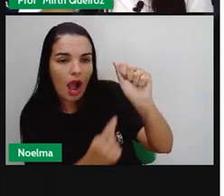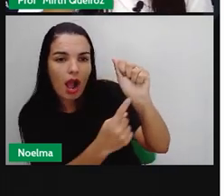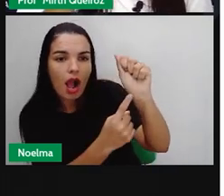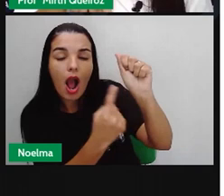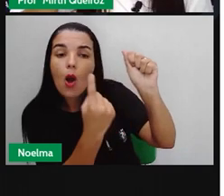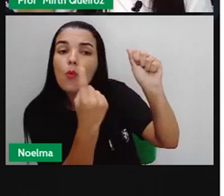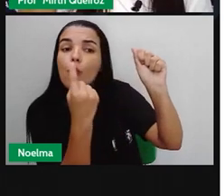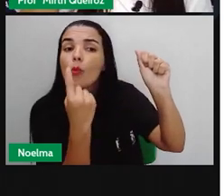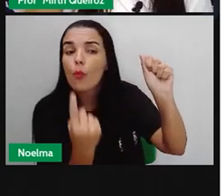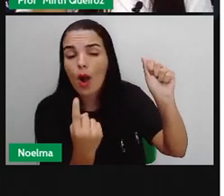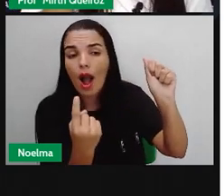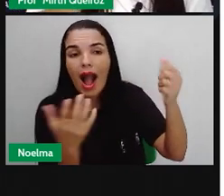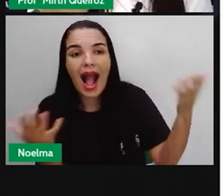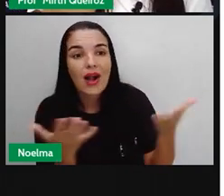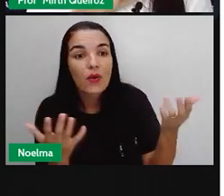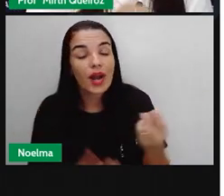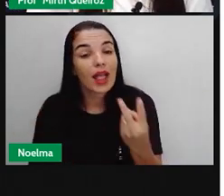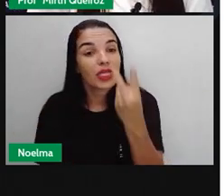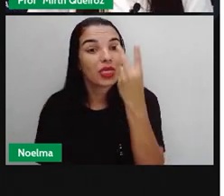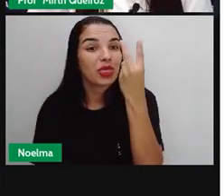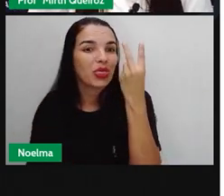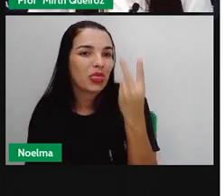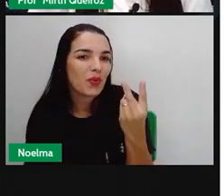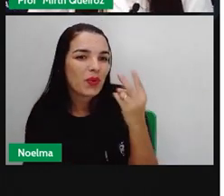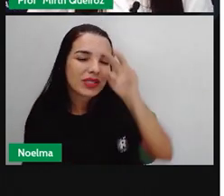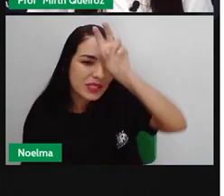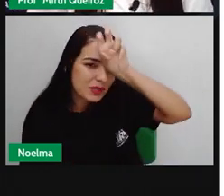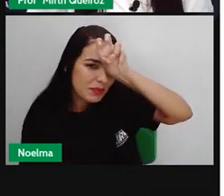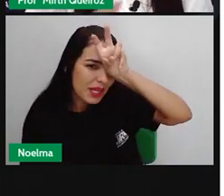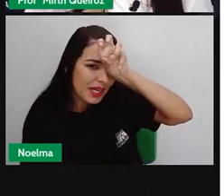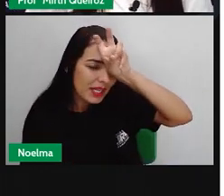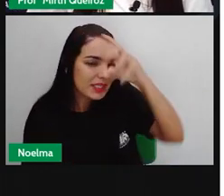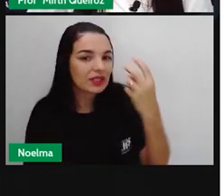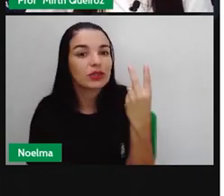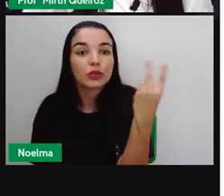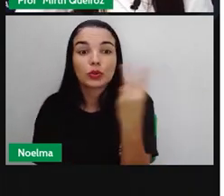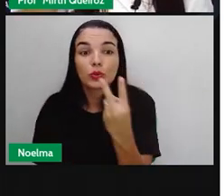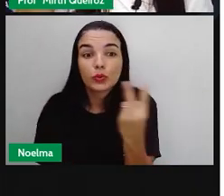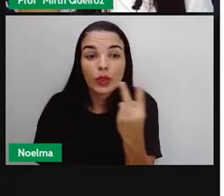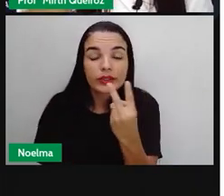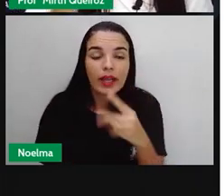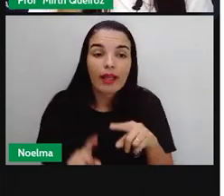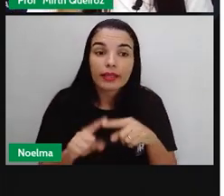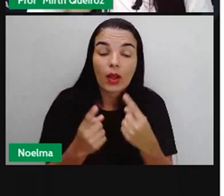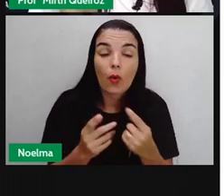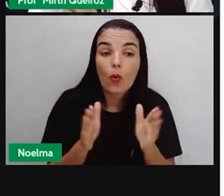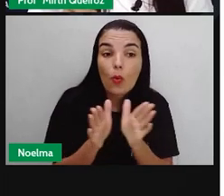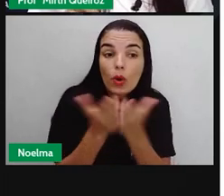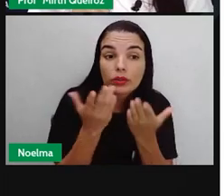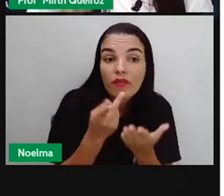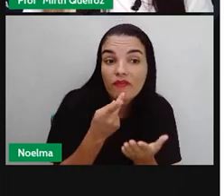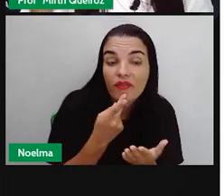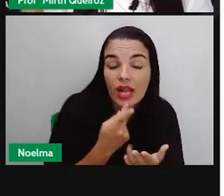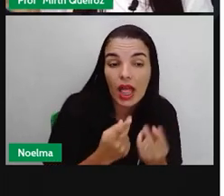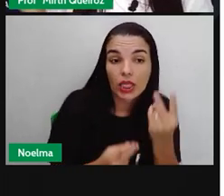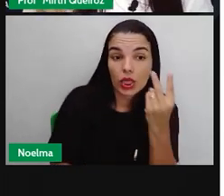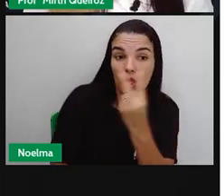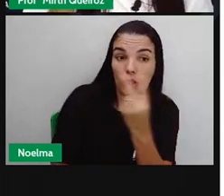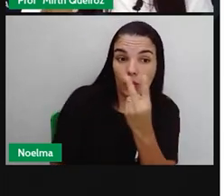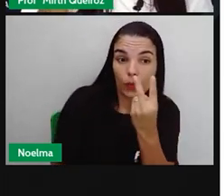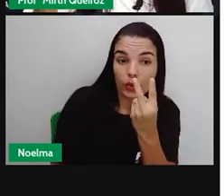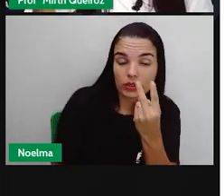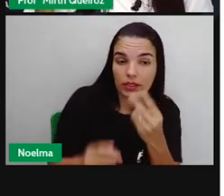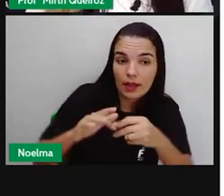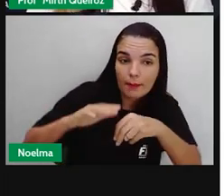uma baratinha. Agora são duas baratinhas. Quando a gente fala baratinha no plural,